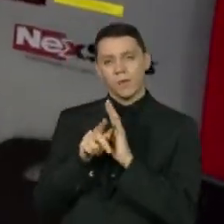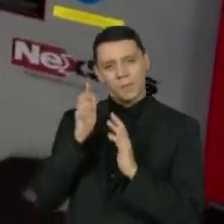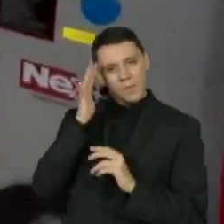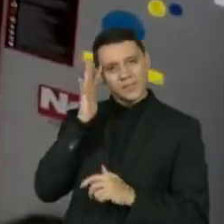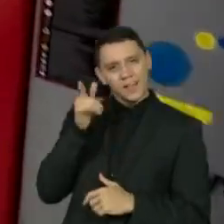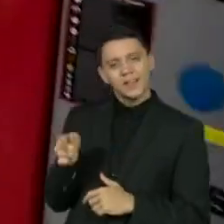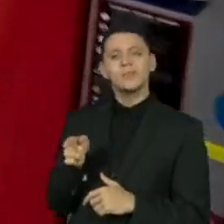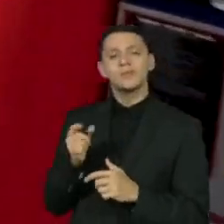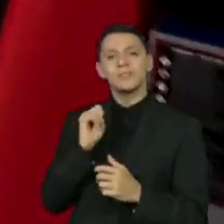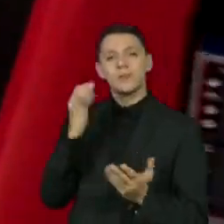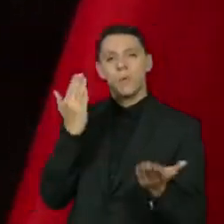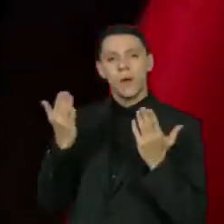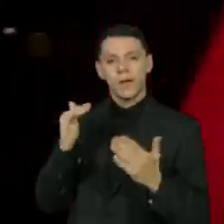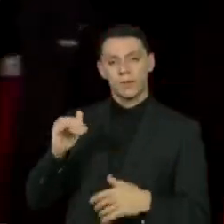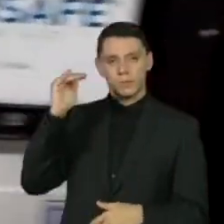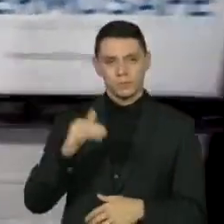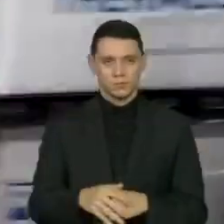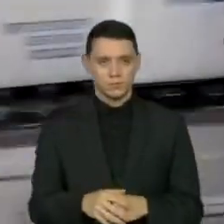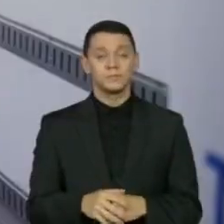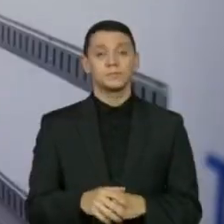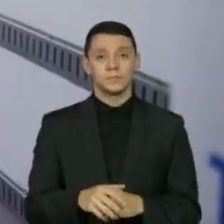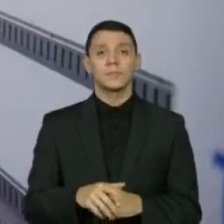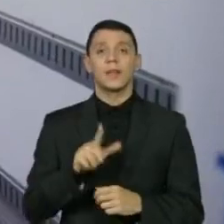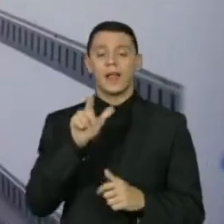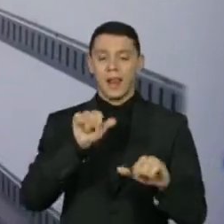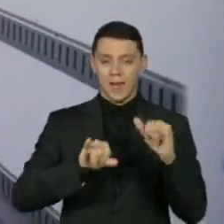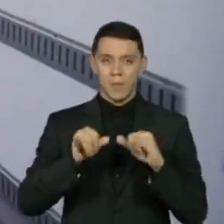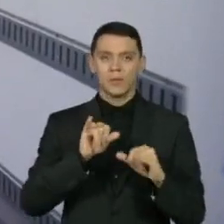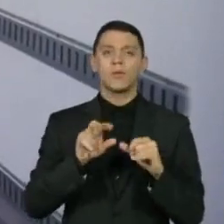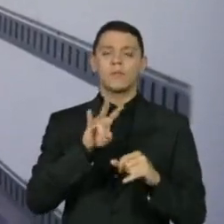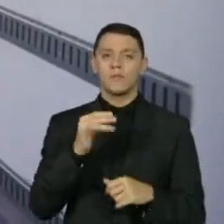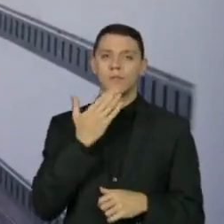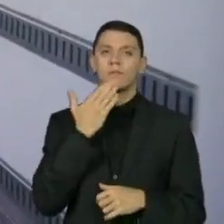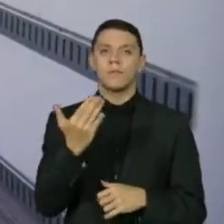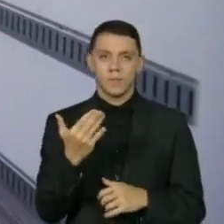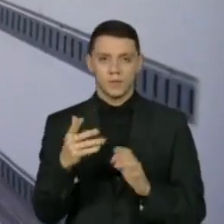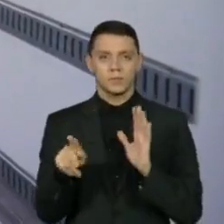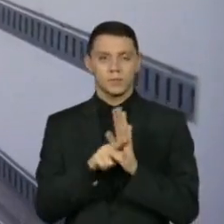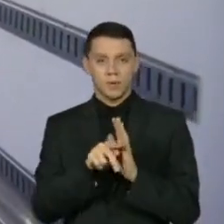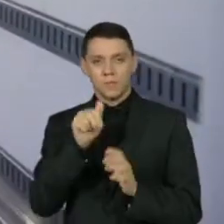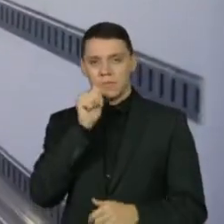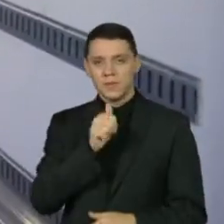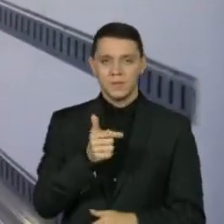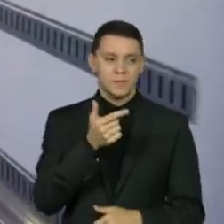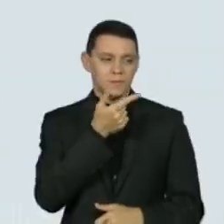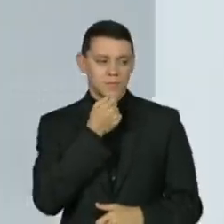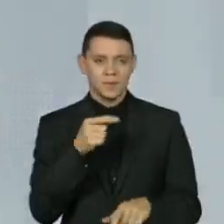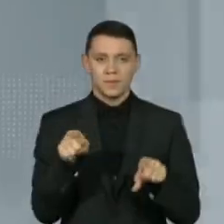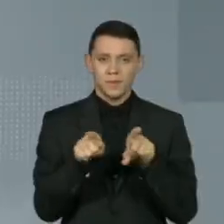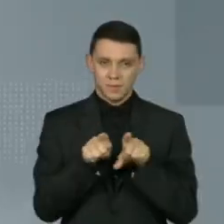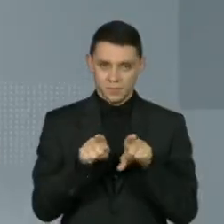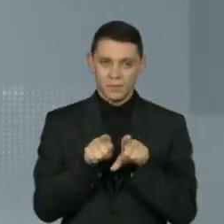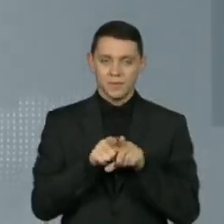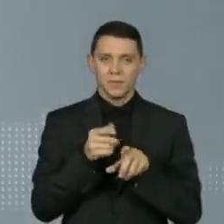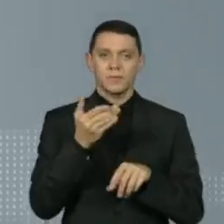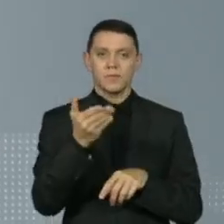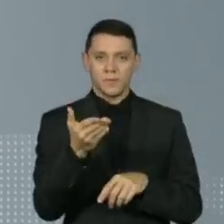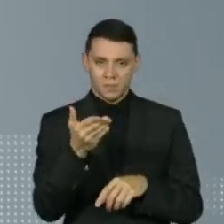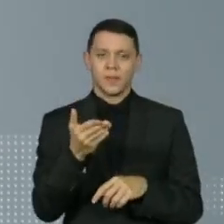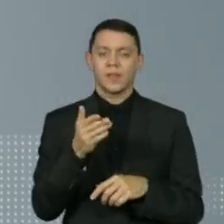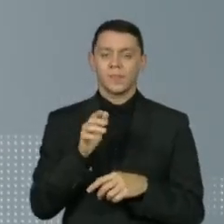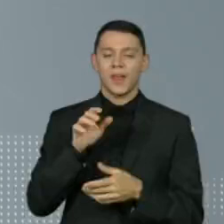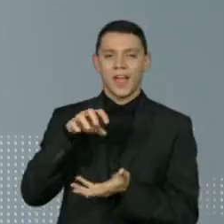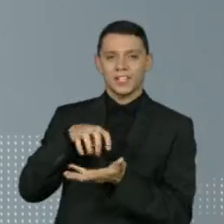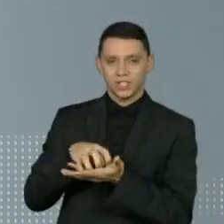vai pedir o uso da vacina para meninos e meninas para a Agência Nacional de Vigilância Sanitária no Brasil. Em todo o país,